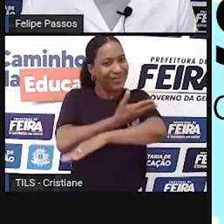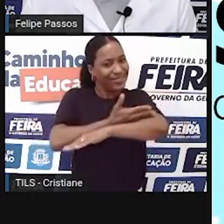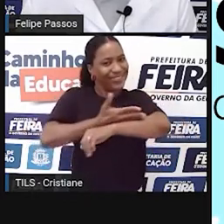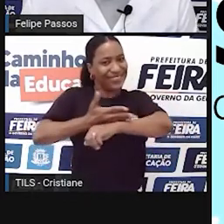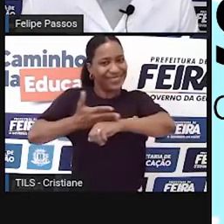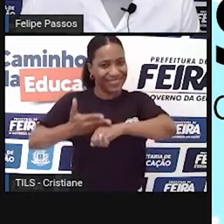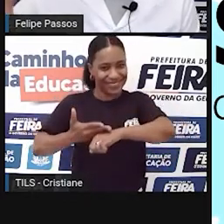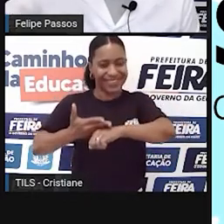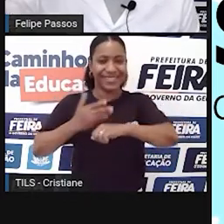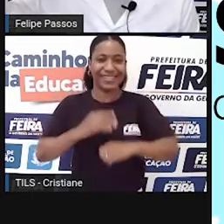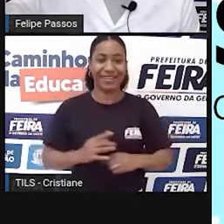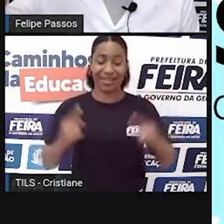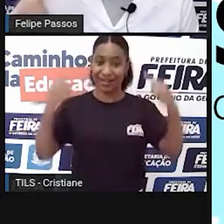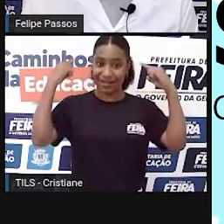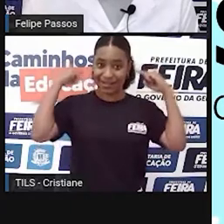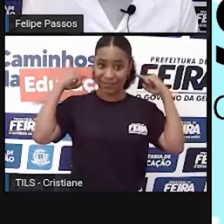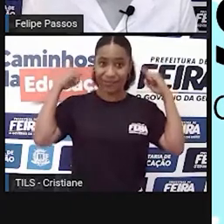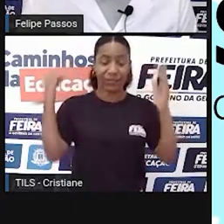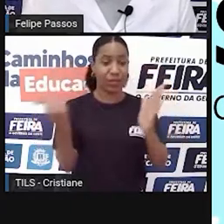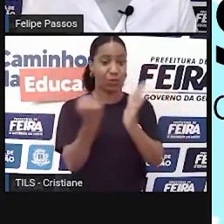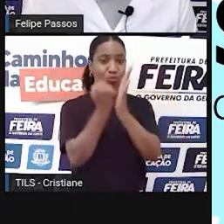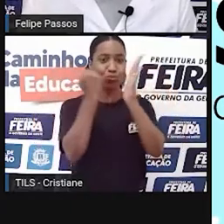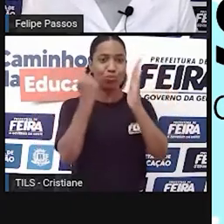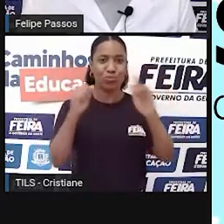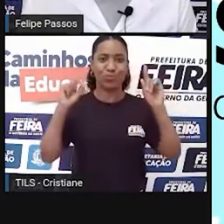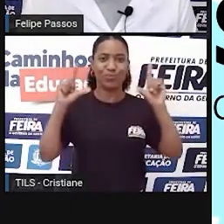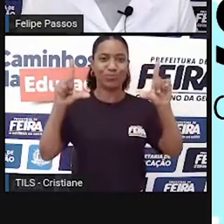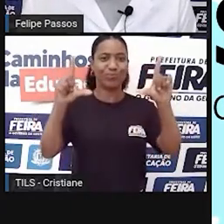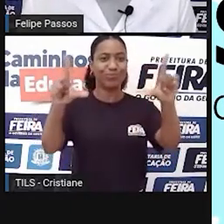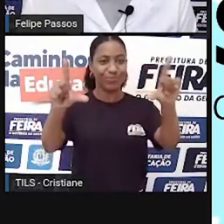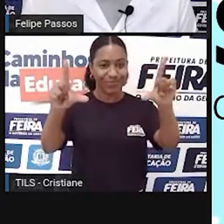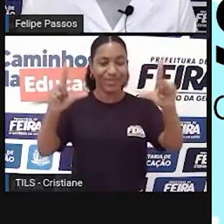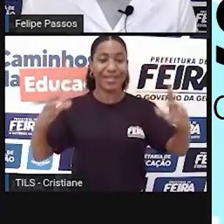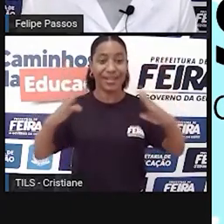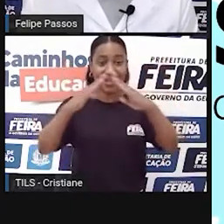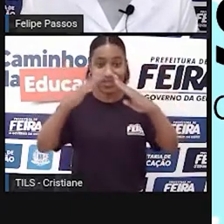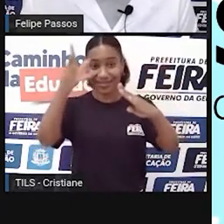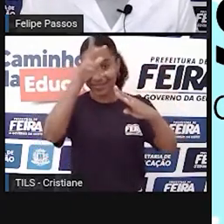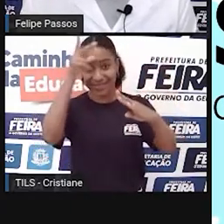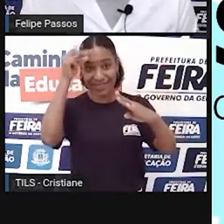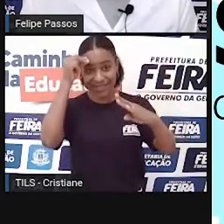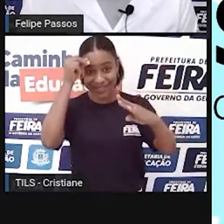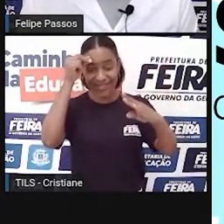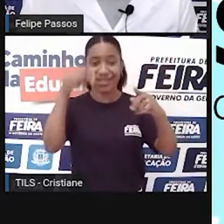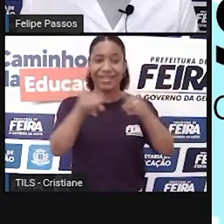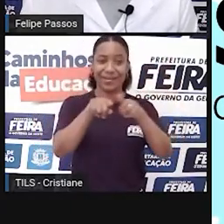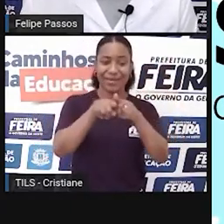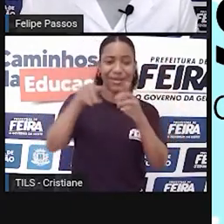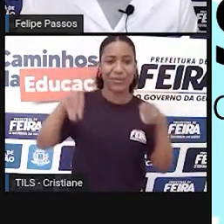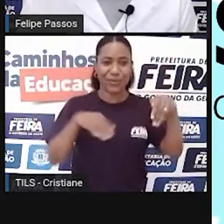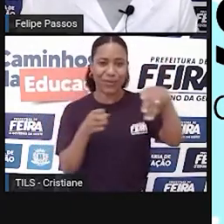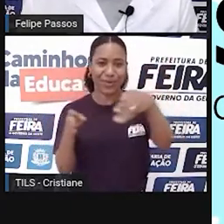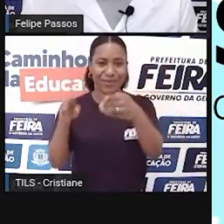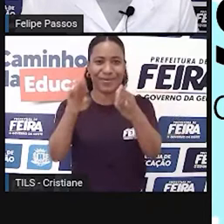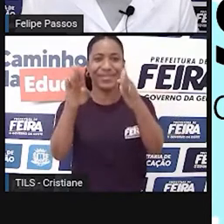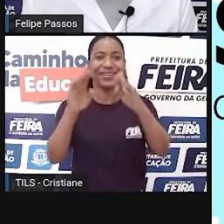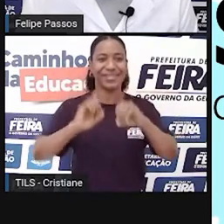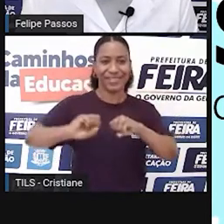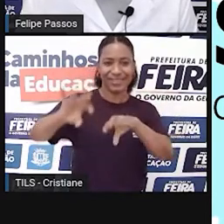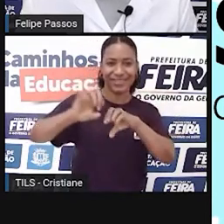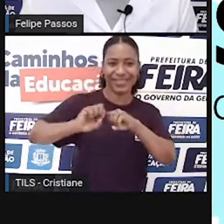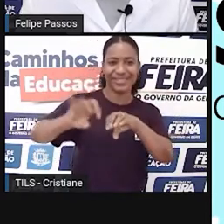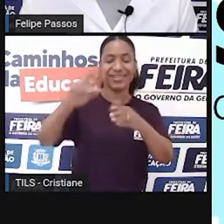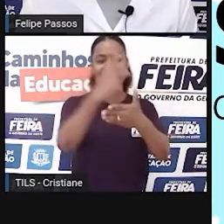branco, aqui atrás de mim tem um painel com a logo marca da Prefeitura e o Caminhos da Educação, que é esse